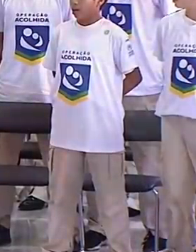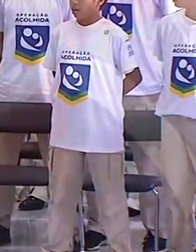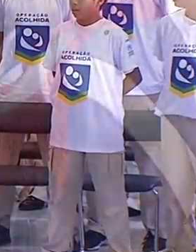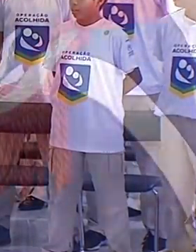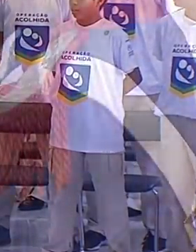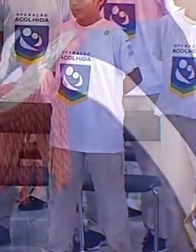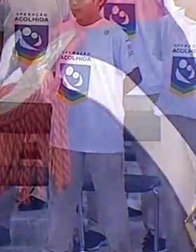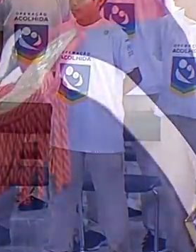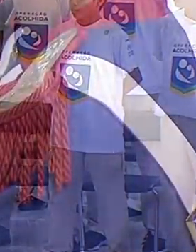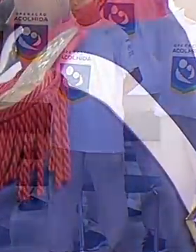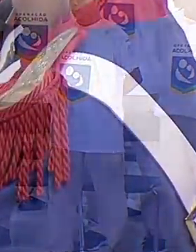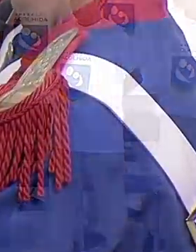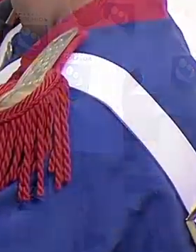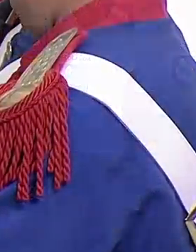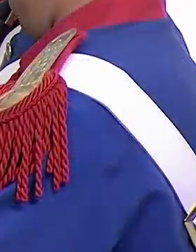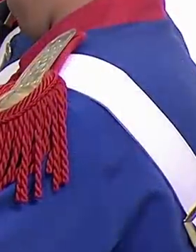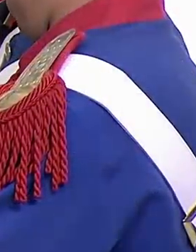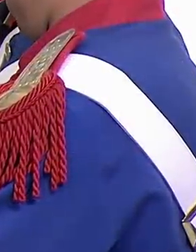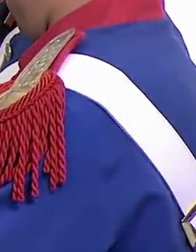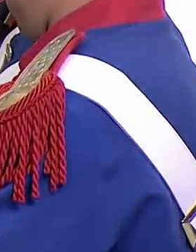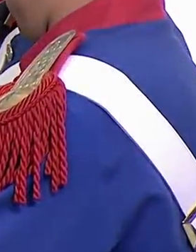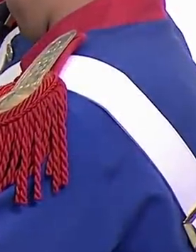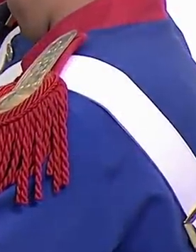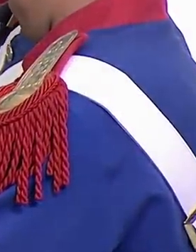amiga alterada.